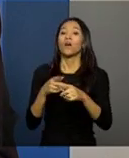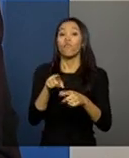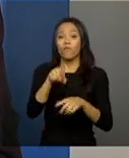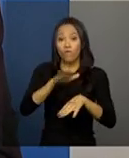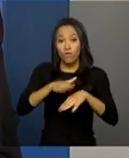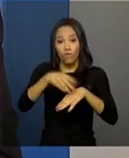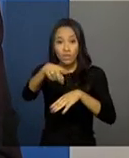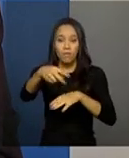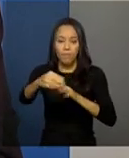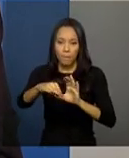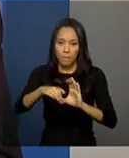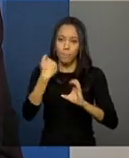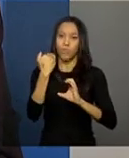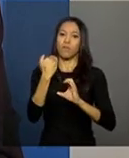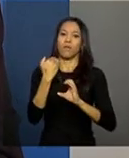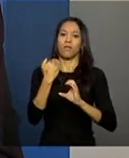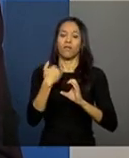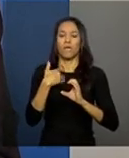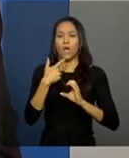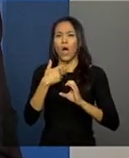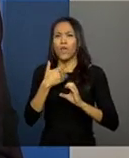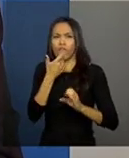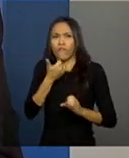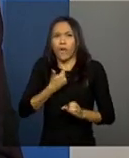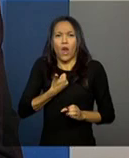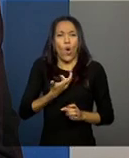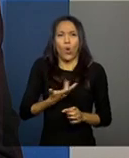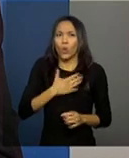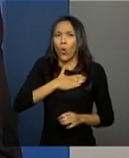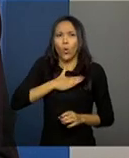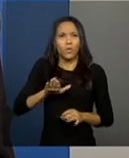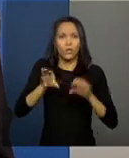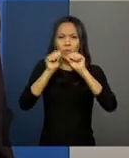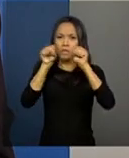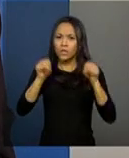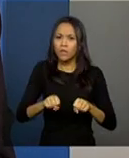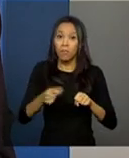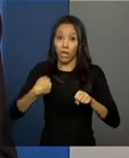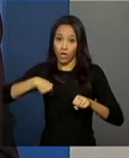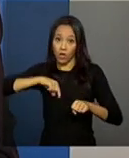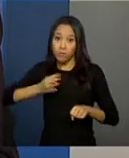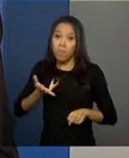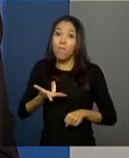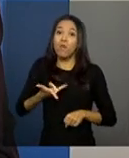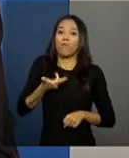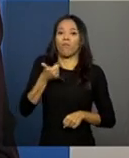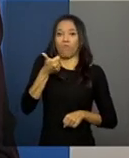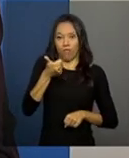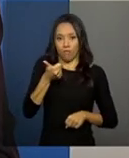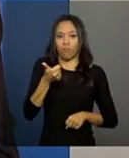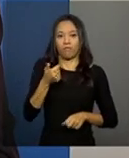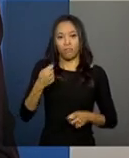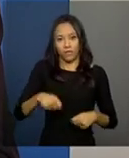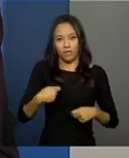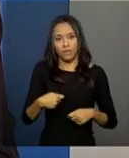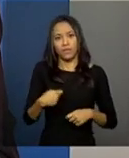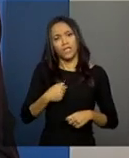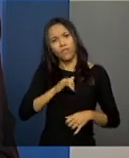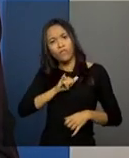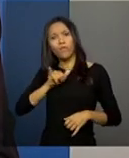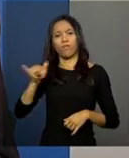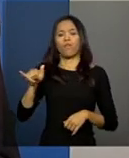por que não gostou, quem tenta melhorar, e é mais uma opção para o gestor